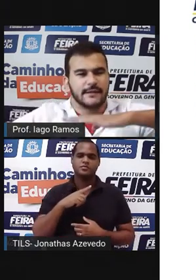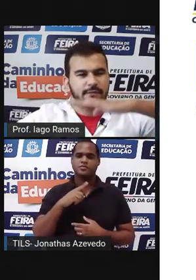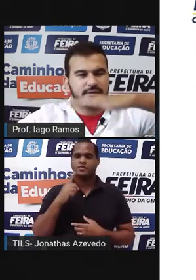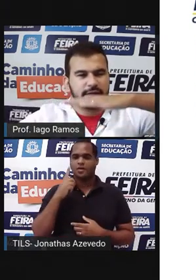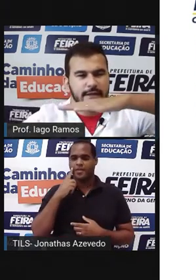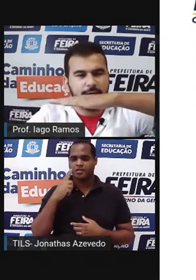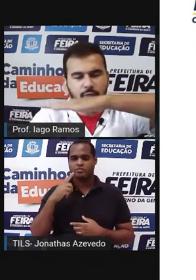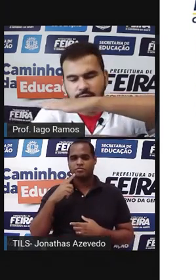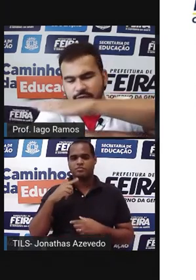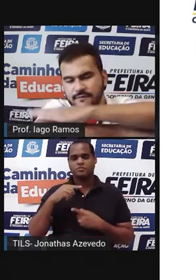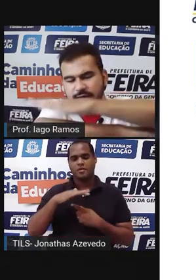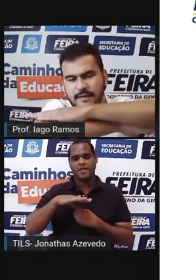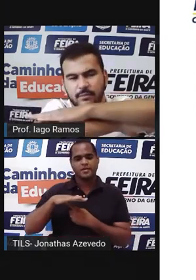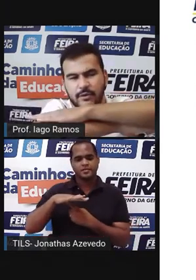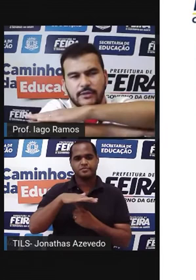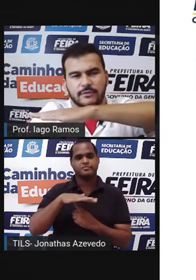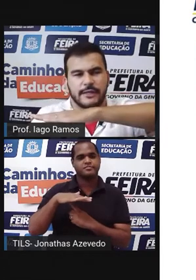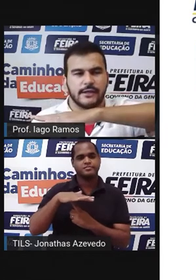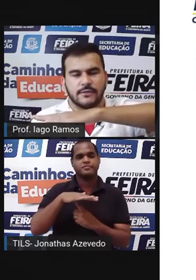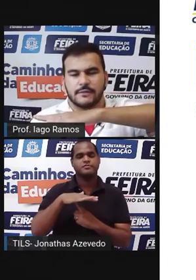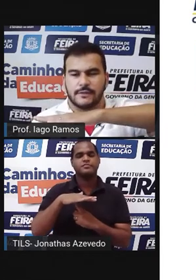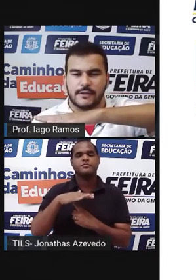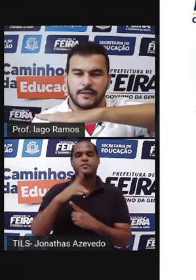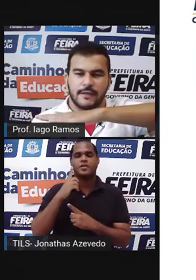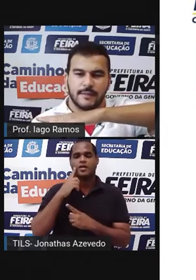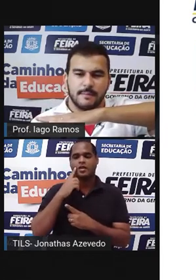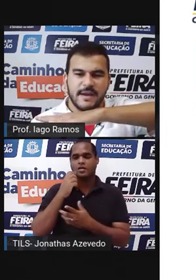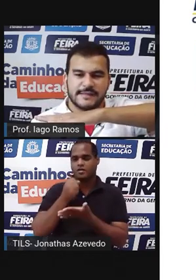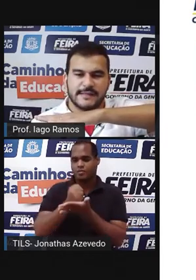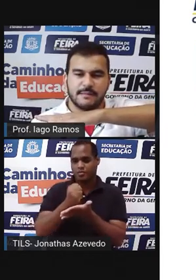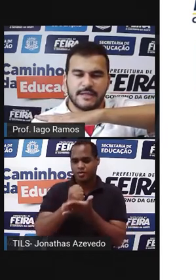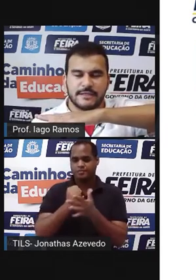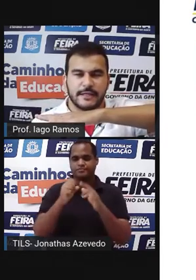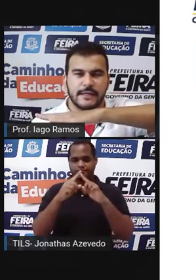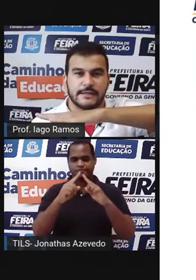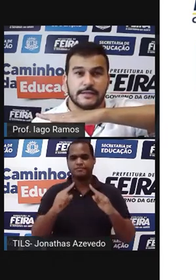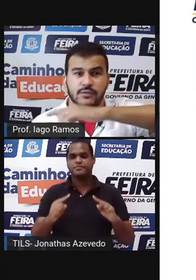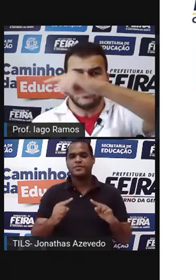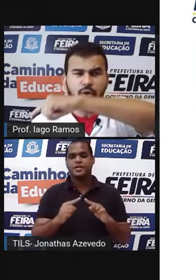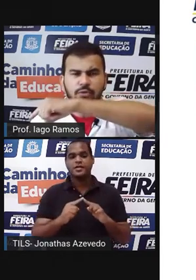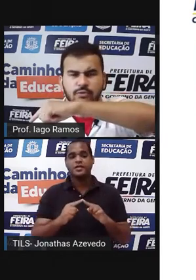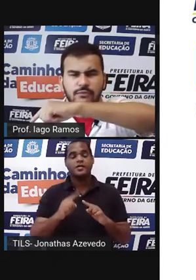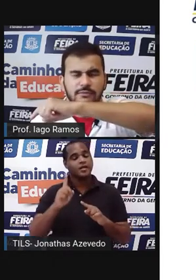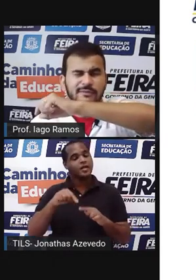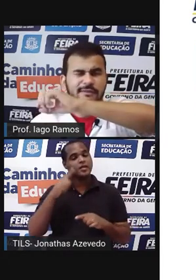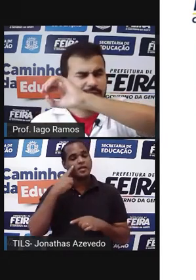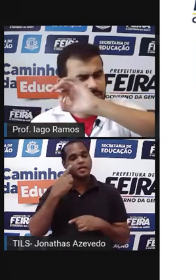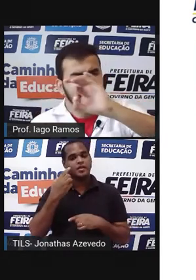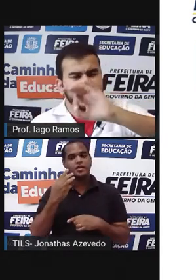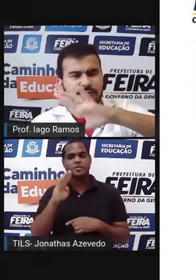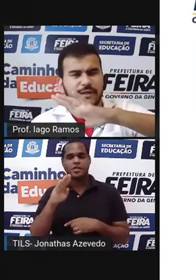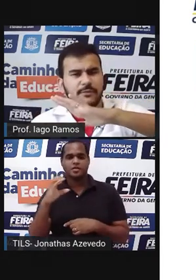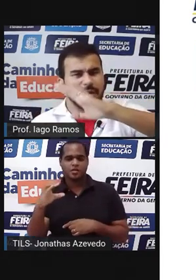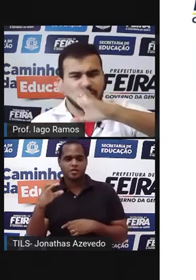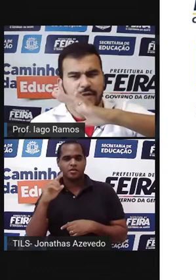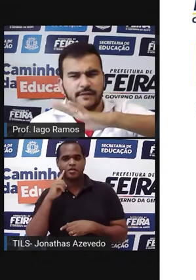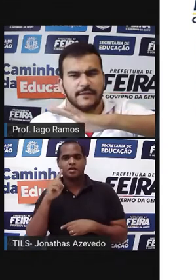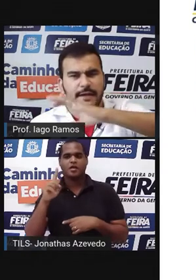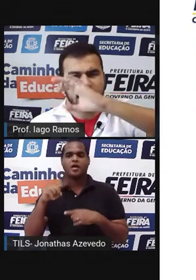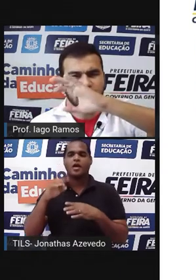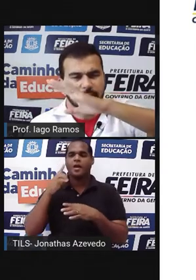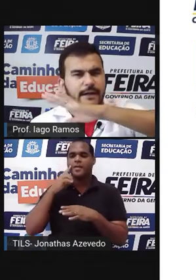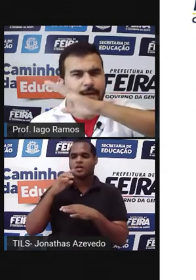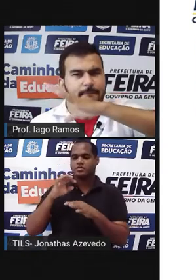base, vamos dizer que é como se estivesse apoiando o triângulo. BC mede 3. No outro, que tem o mesmo